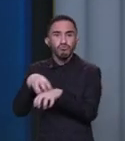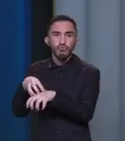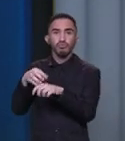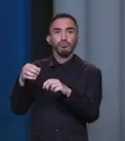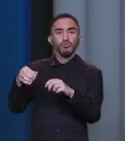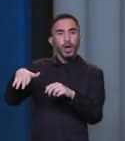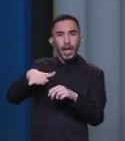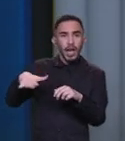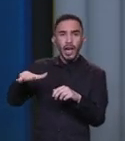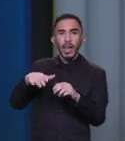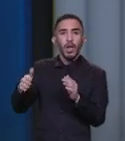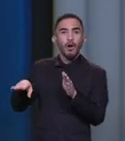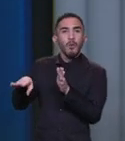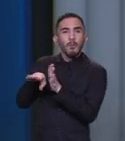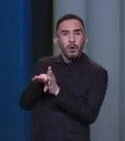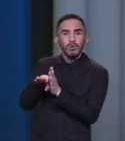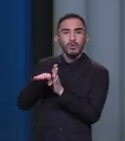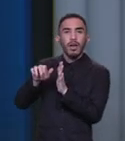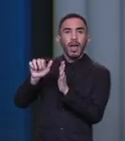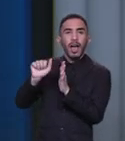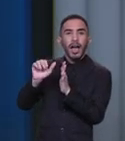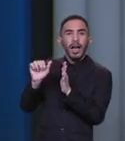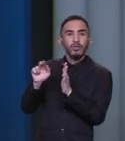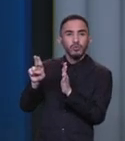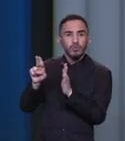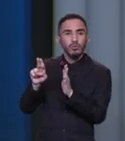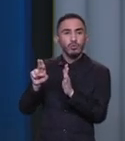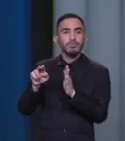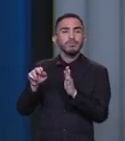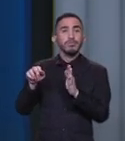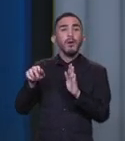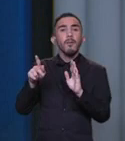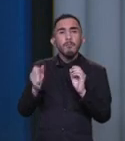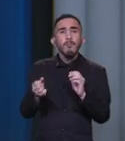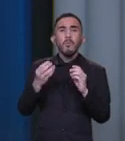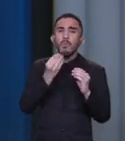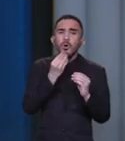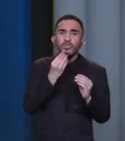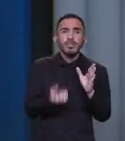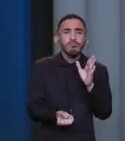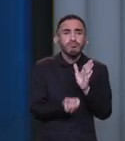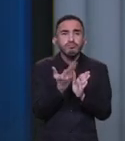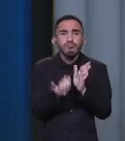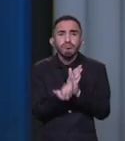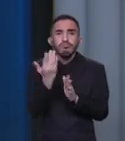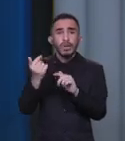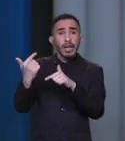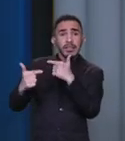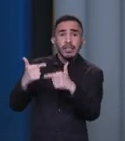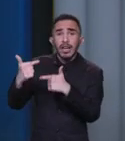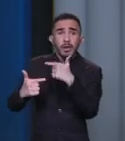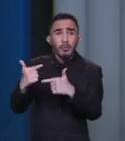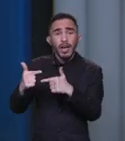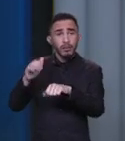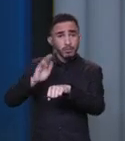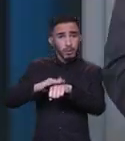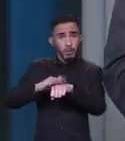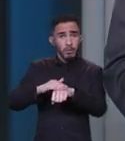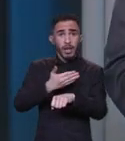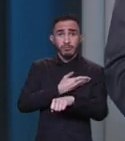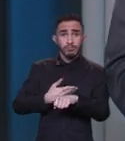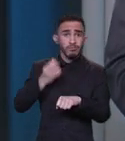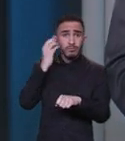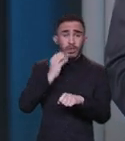do Açú tem um potencial extraordinário, poderia estar gerando milhares de empregos, mas o governo Cláudio Castro foi incapaz de tirar uma